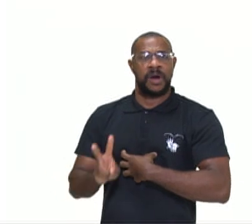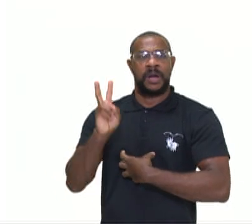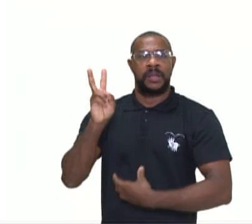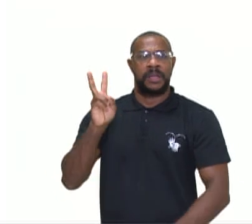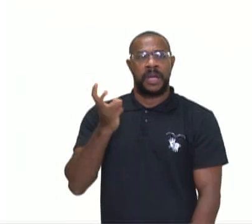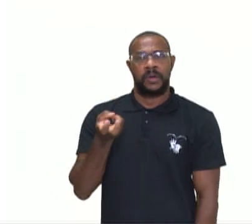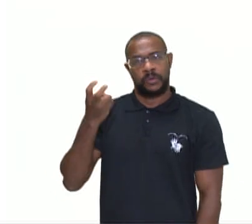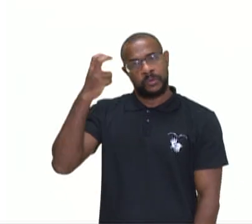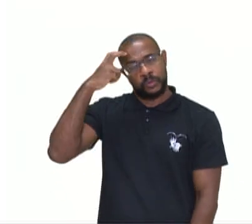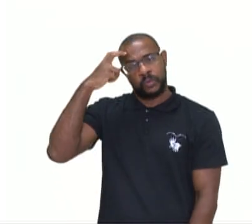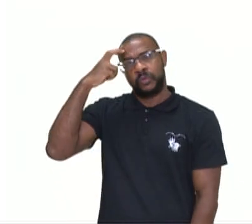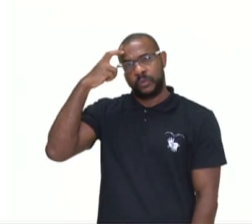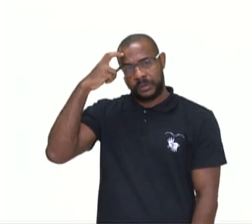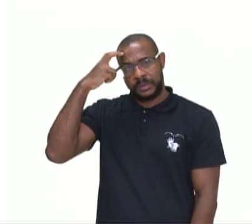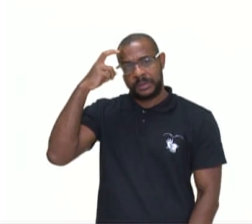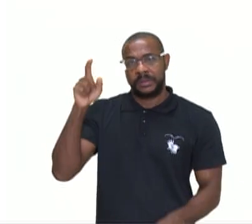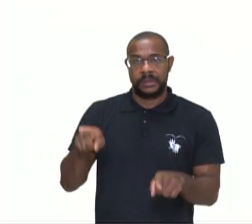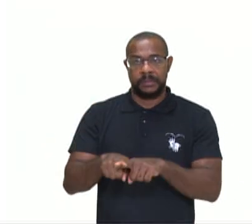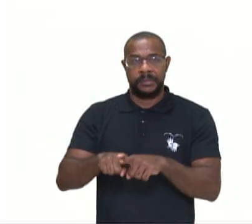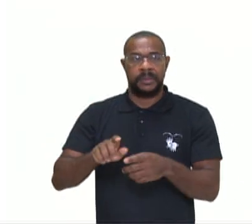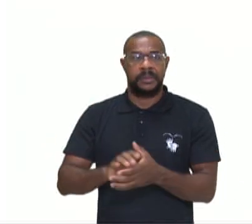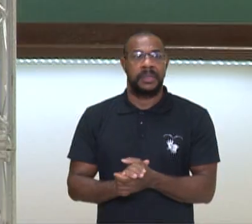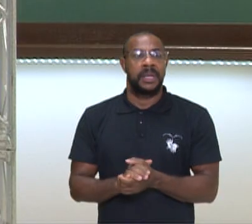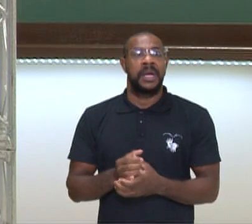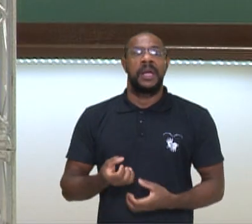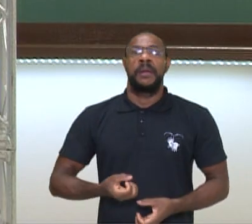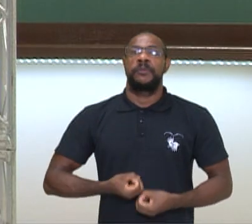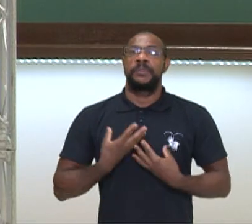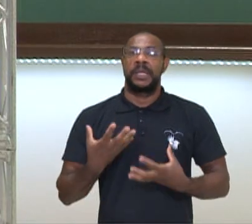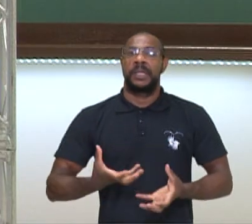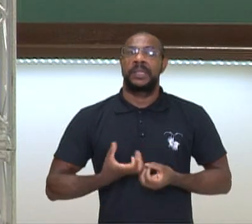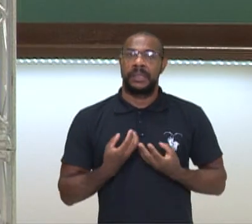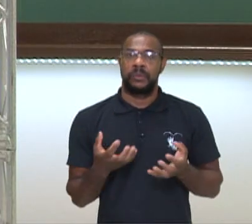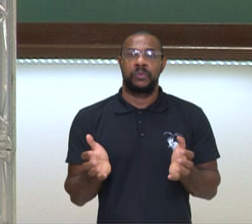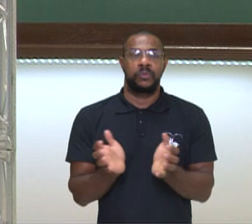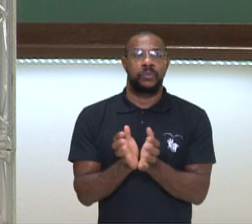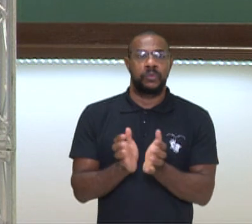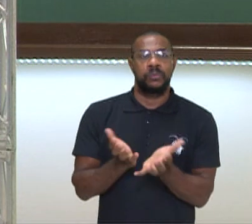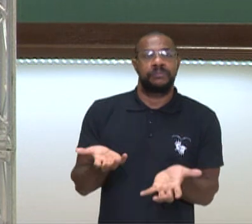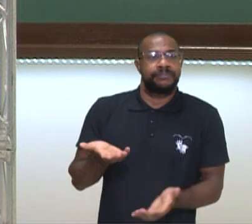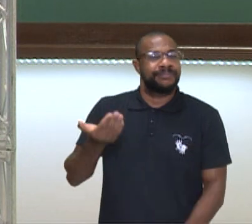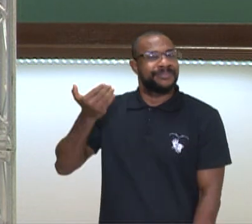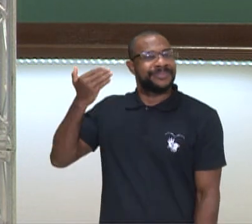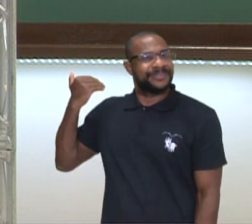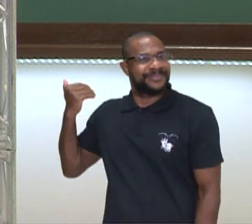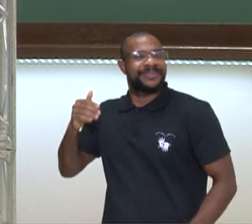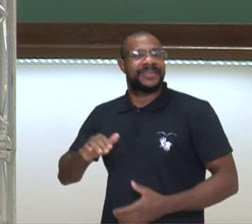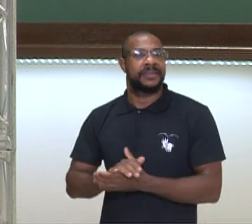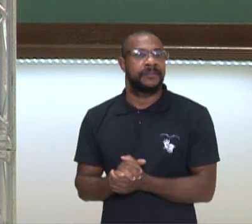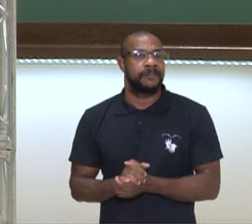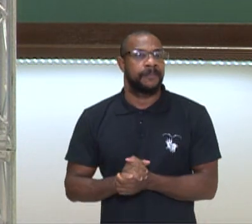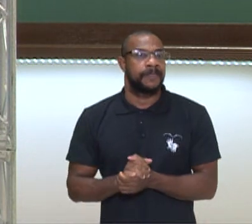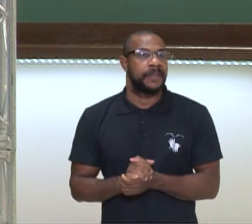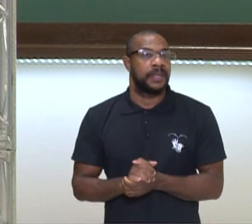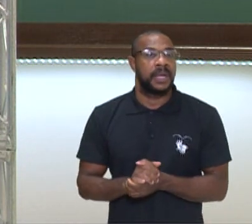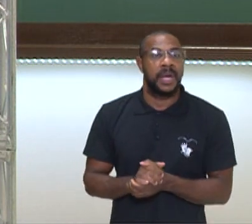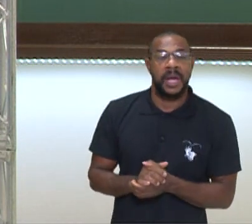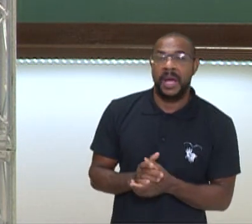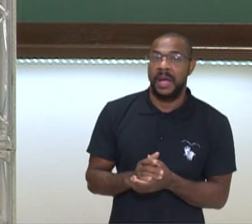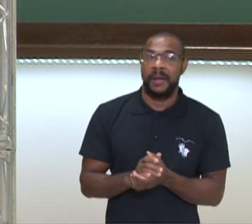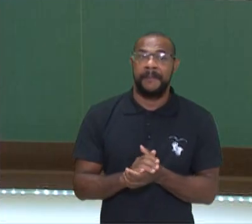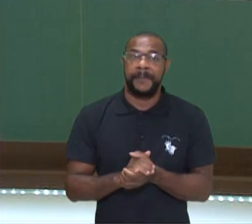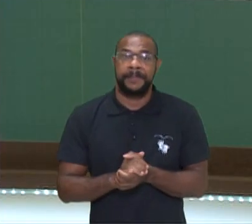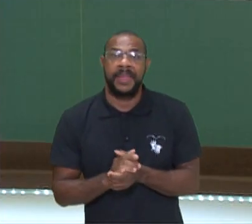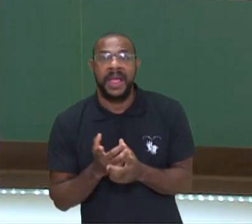cultura clássica, inspiração nos clássicos, no mundo do parnasio. A linguagem culta,